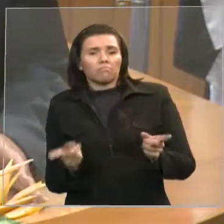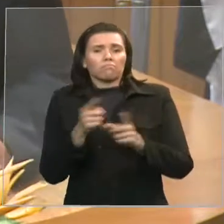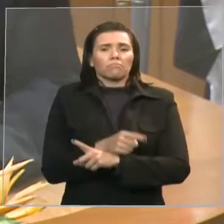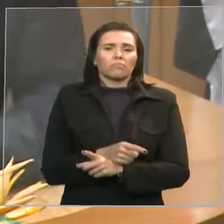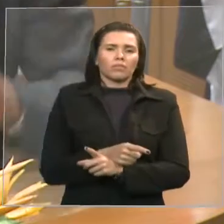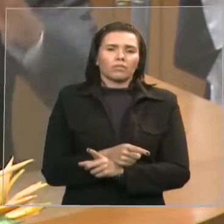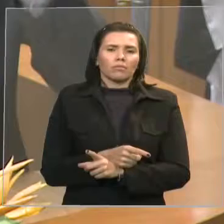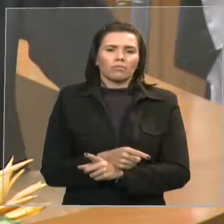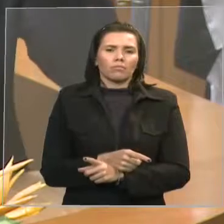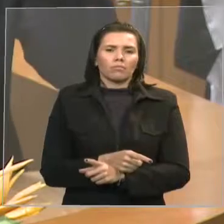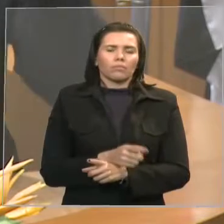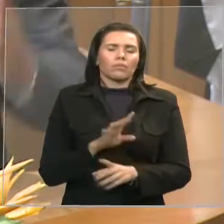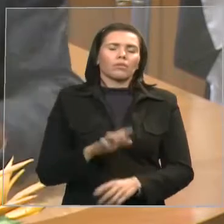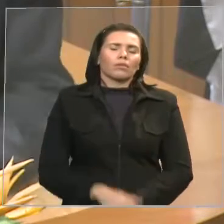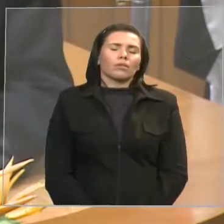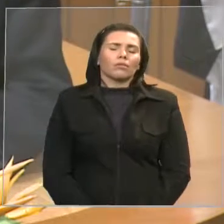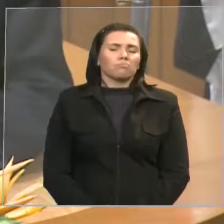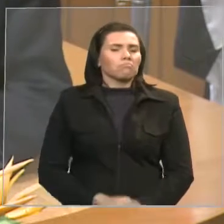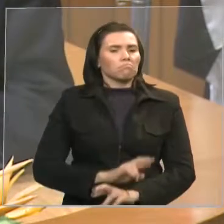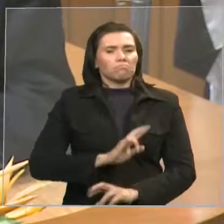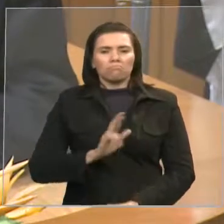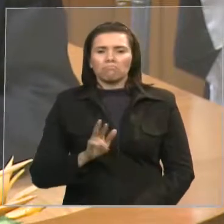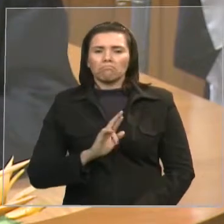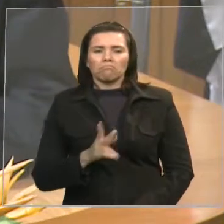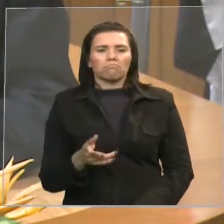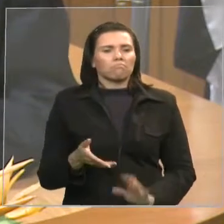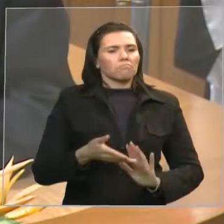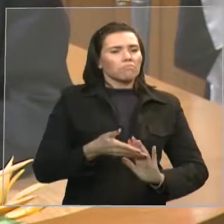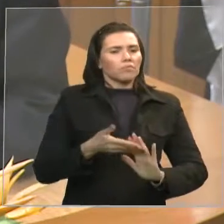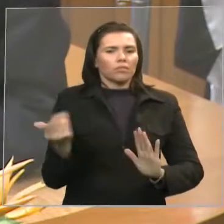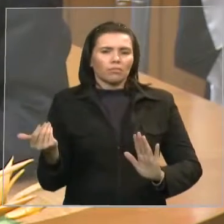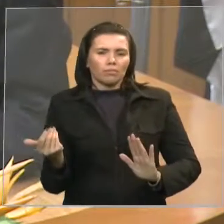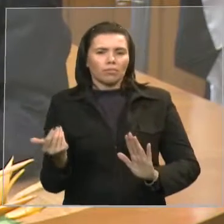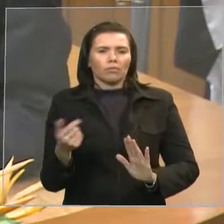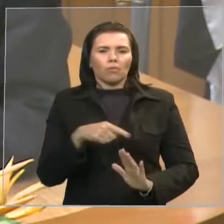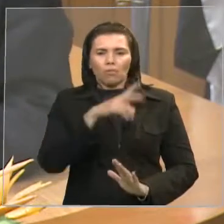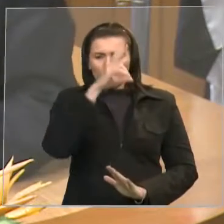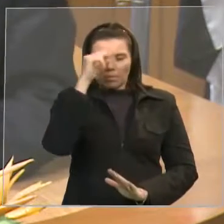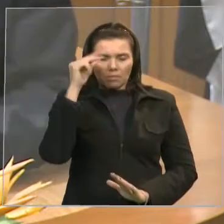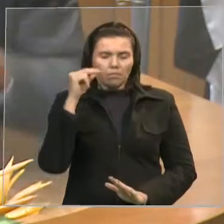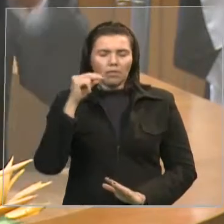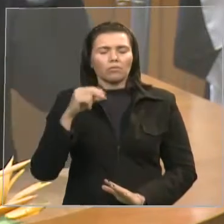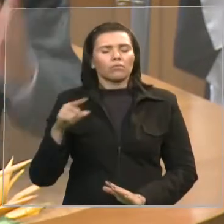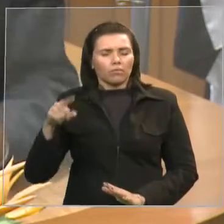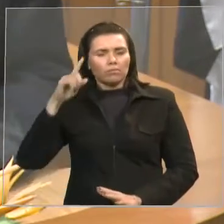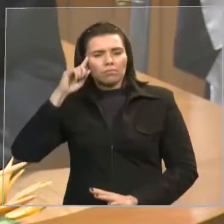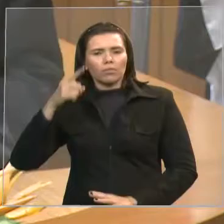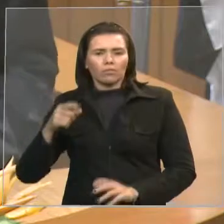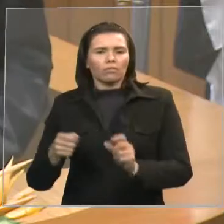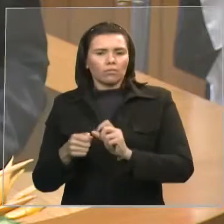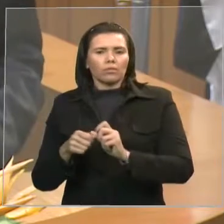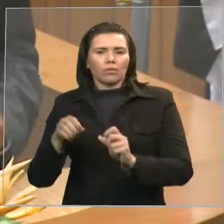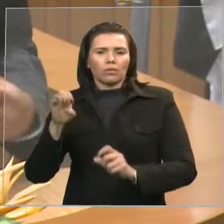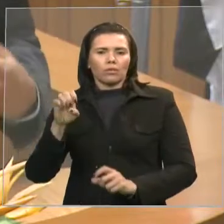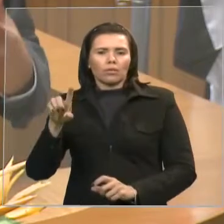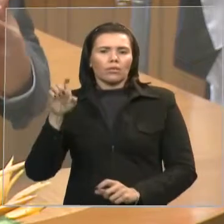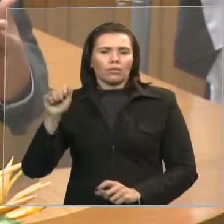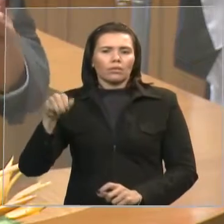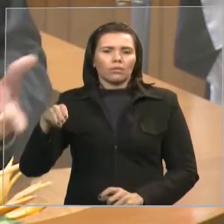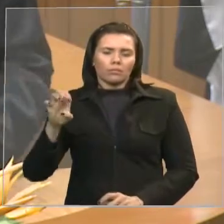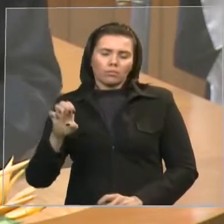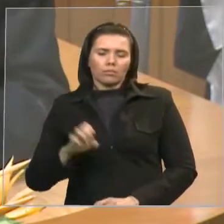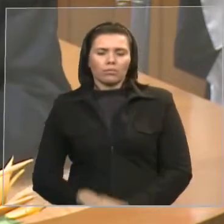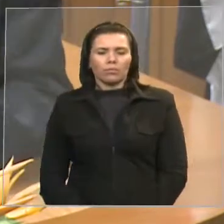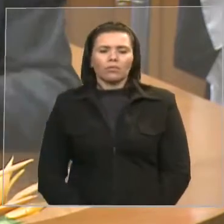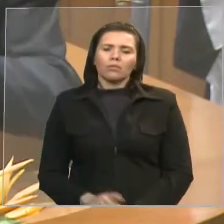que teve a grande maioria de votos da população em torno de 8 mil votos retorne